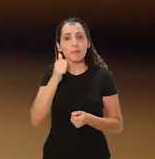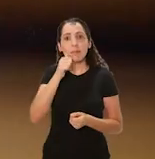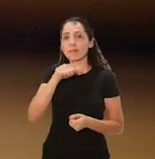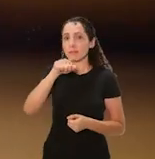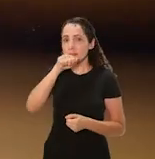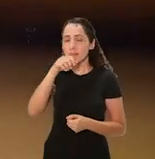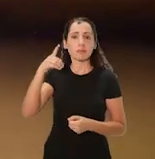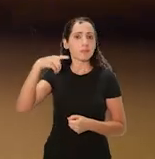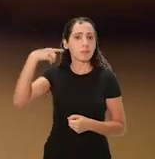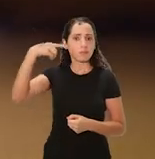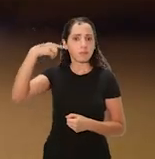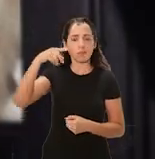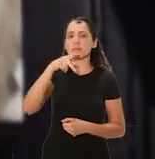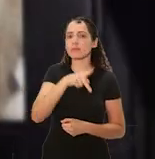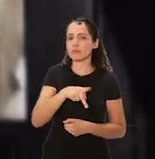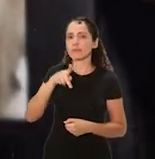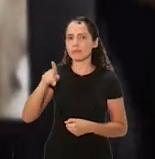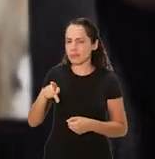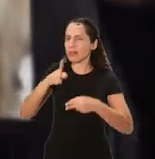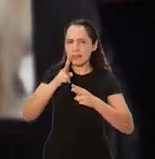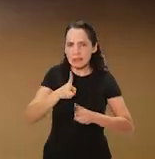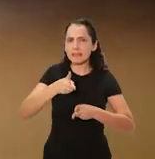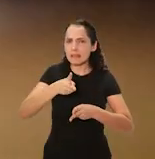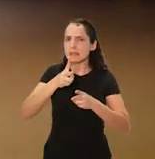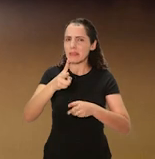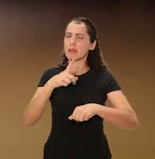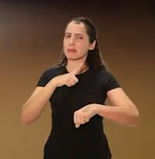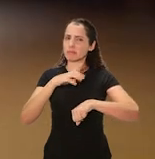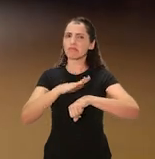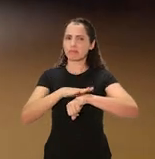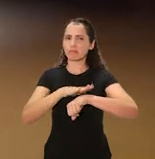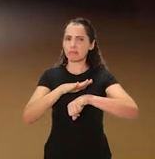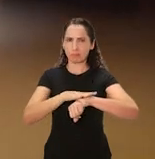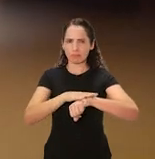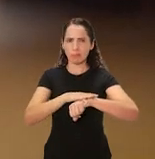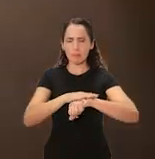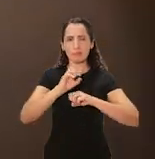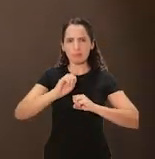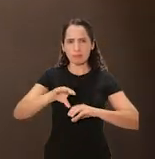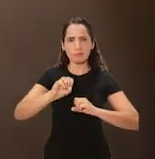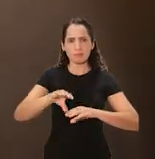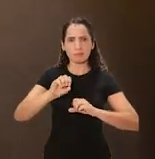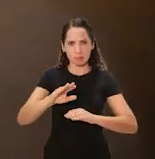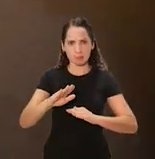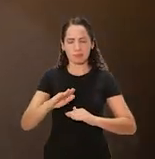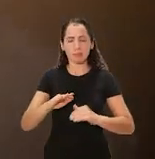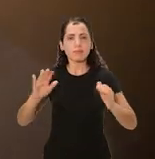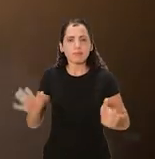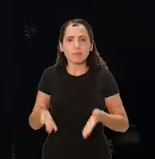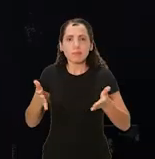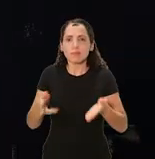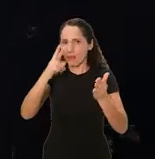A mãe, advogada e professora, sempre encontrava tempo para tomar as lições de